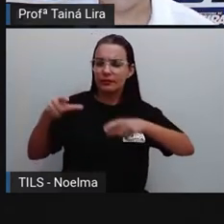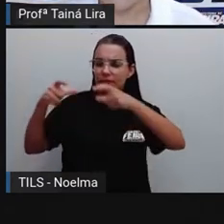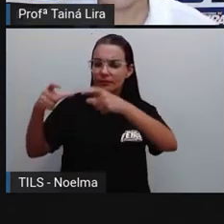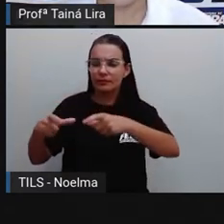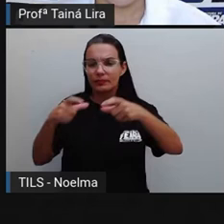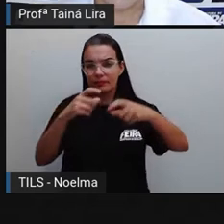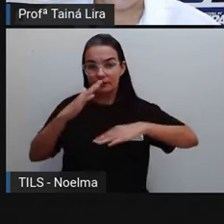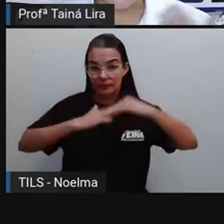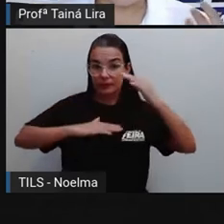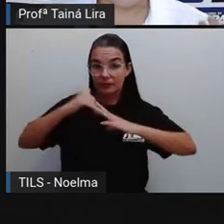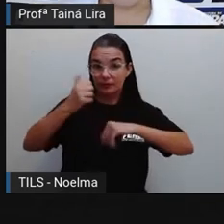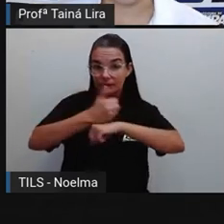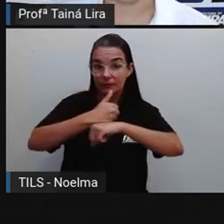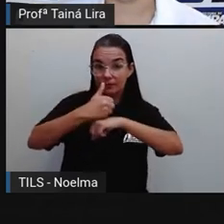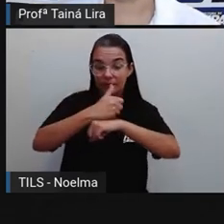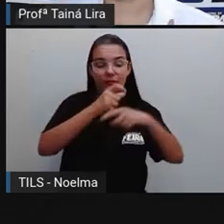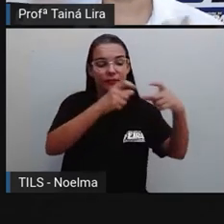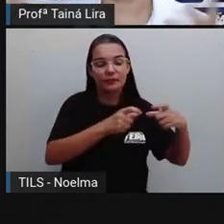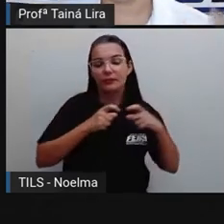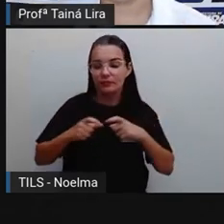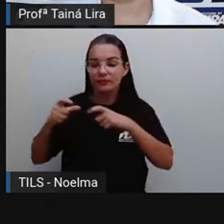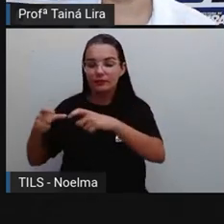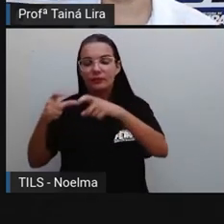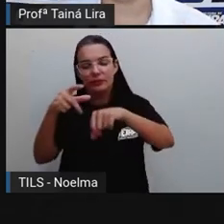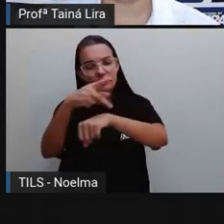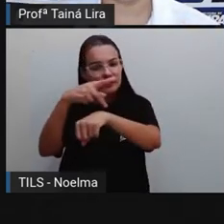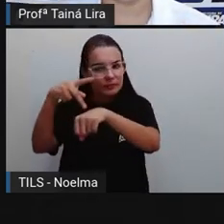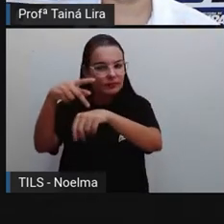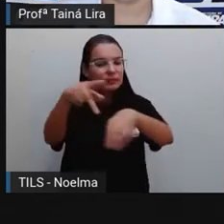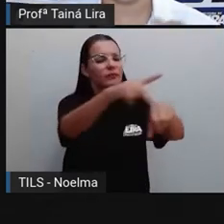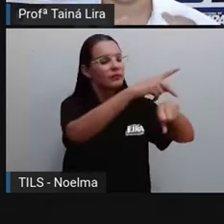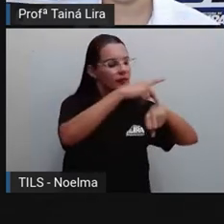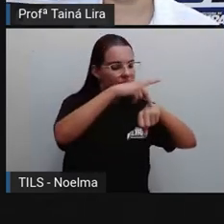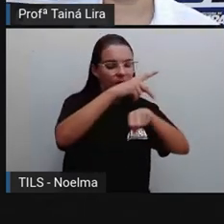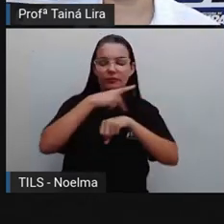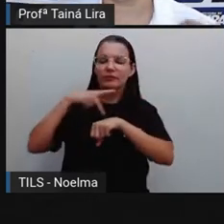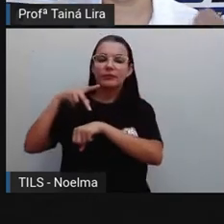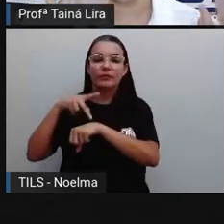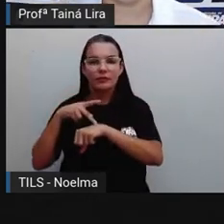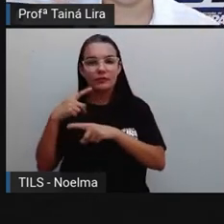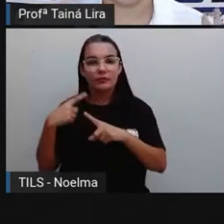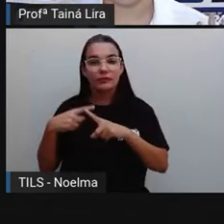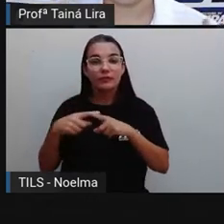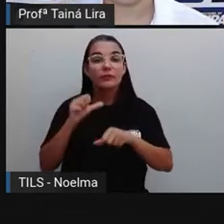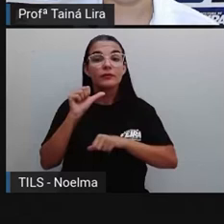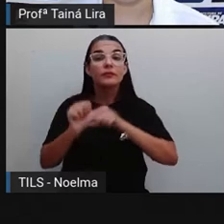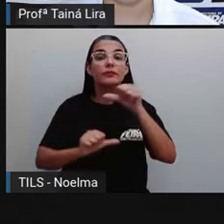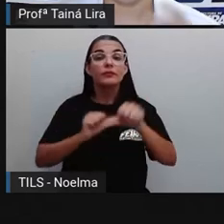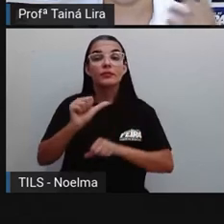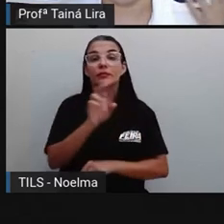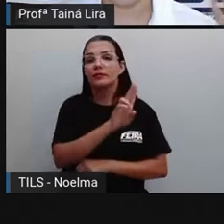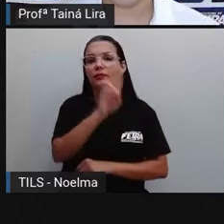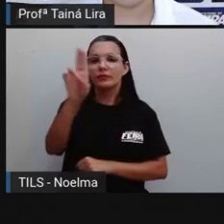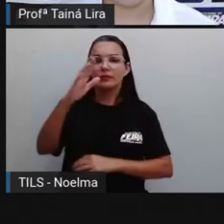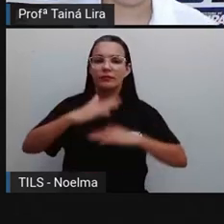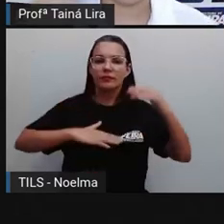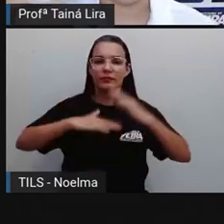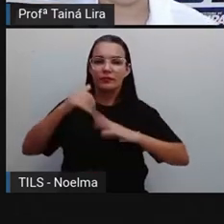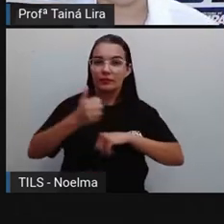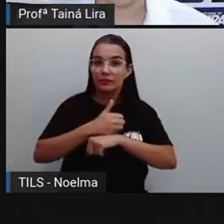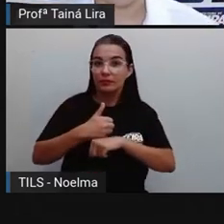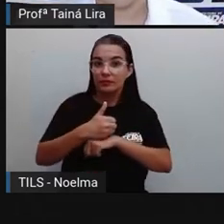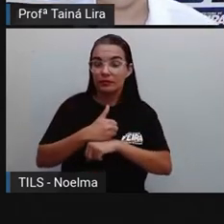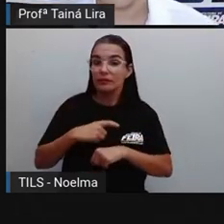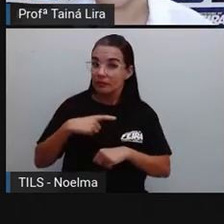claro. Até porque alguns lugares também, né? Trocam, inclusive, os nomes, né? Das profissões, às vezes é a mesma